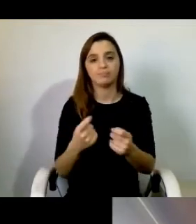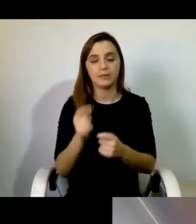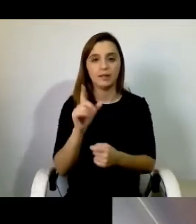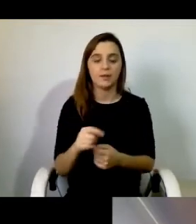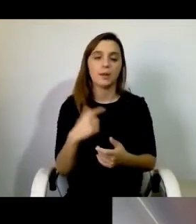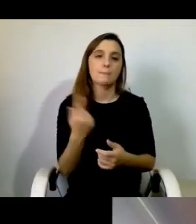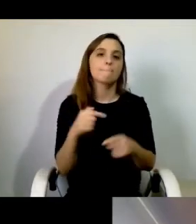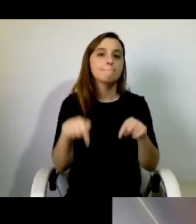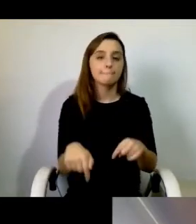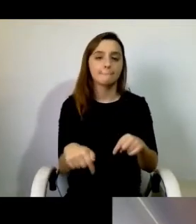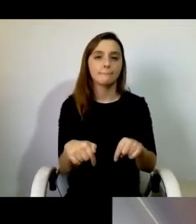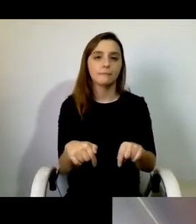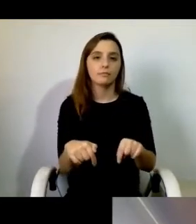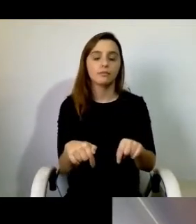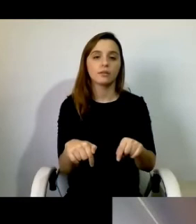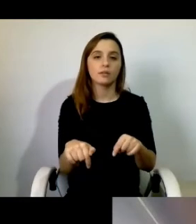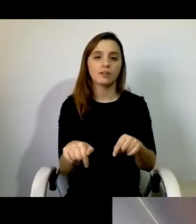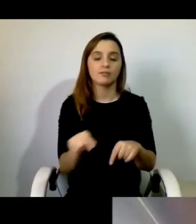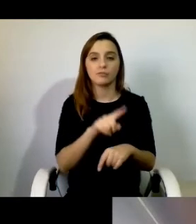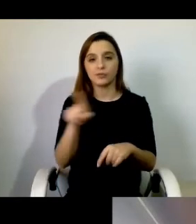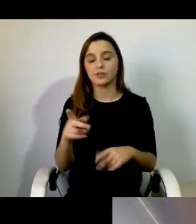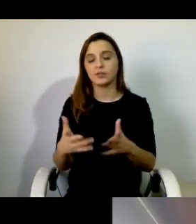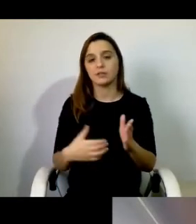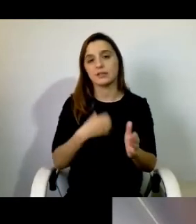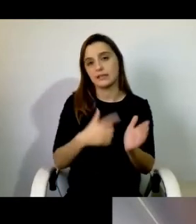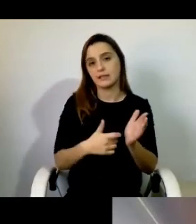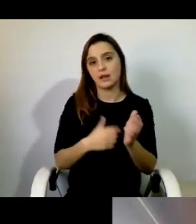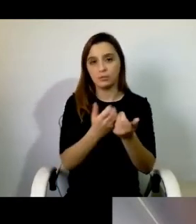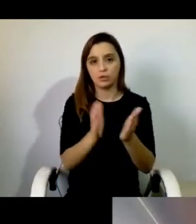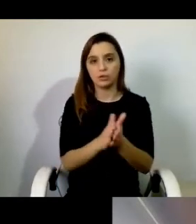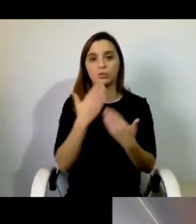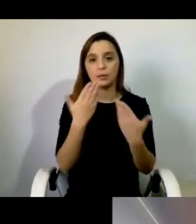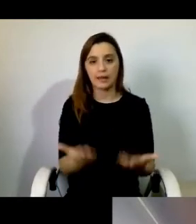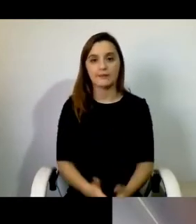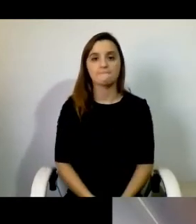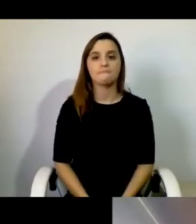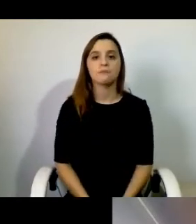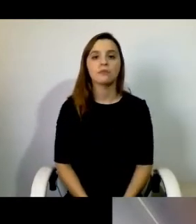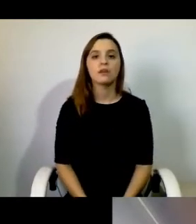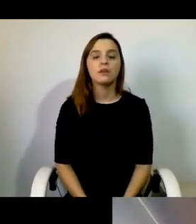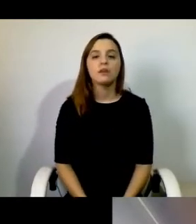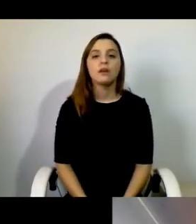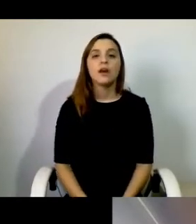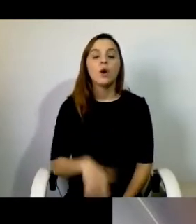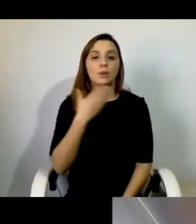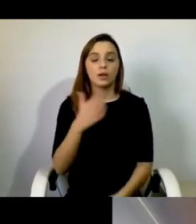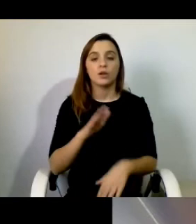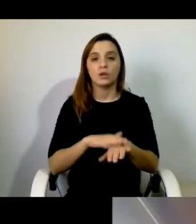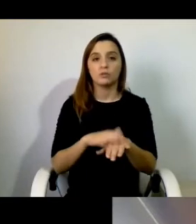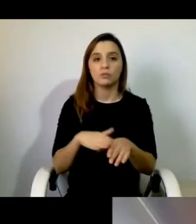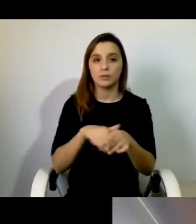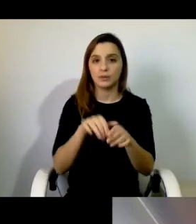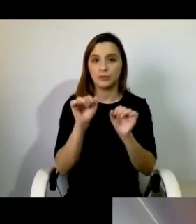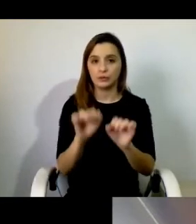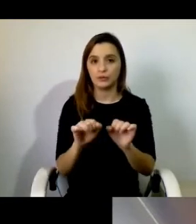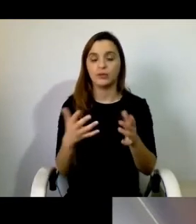aqui para aquilo que for necessário para todos. Muito obrigada. Obrigado pela sua intervenção. Há pouco, foi